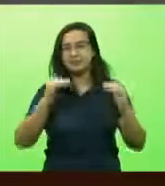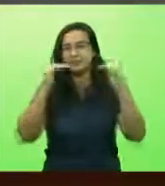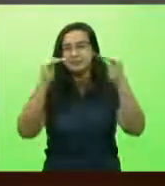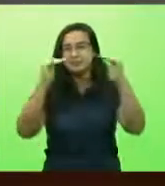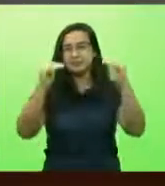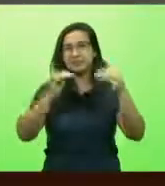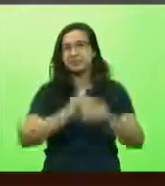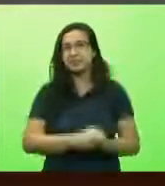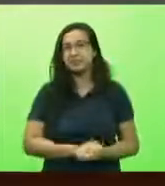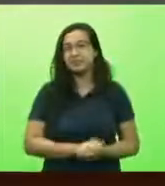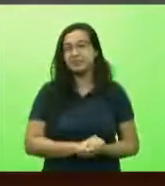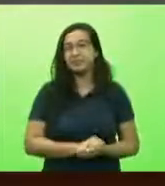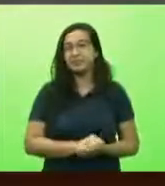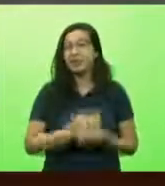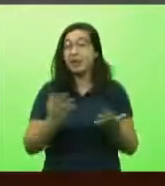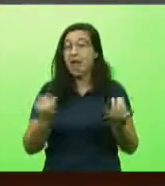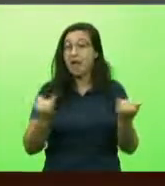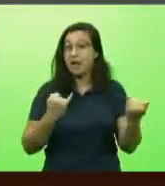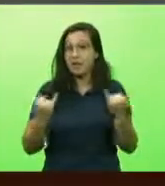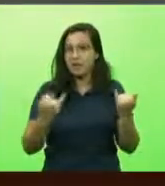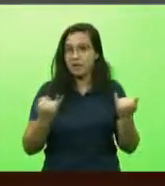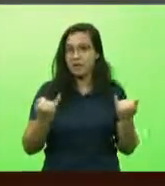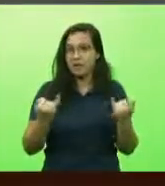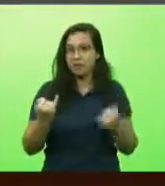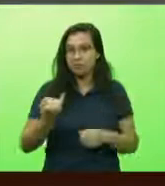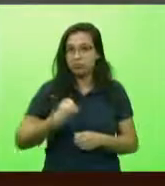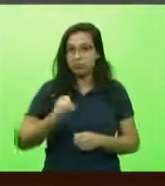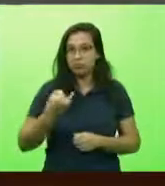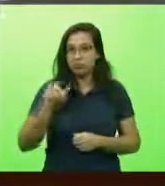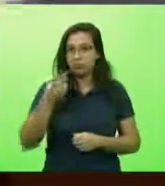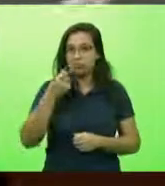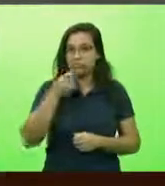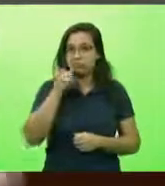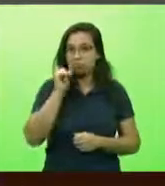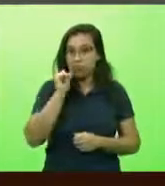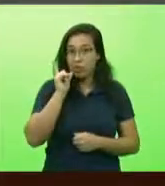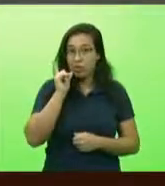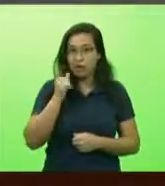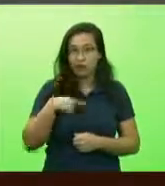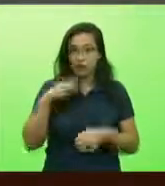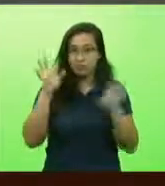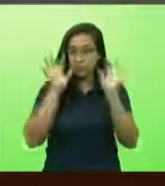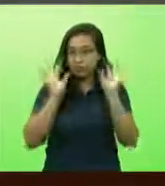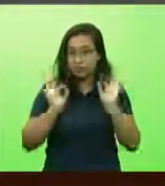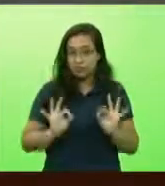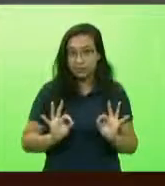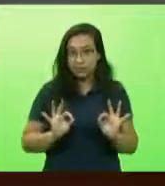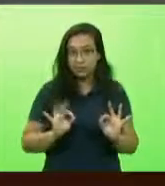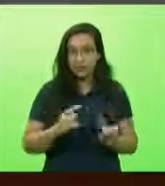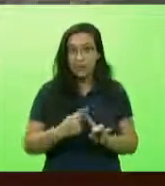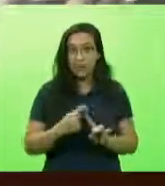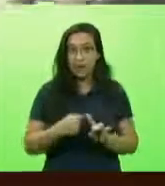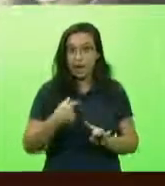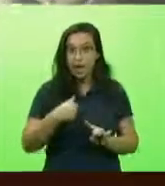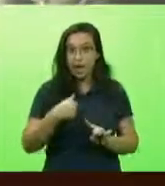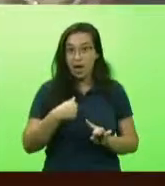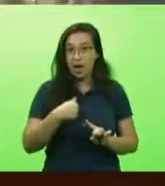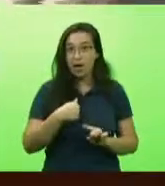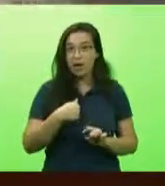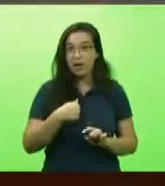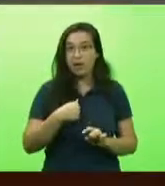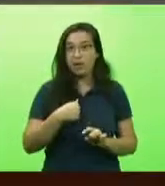informação que eu soube ontem é uma informação que eu sequer sabia, até porque eu não sou do métier